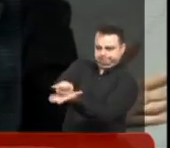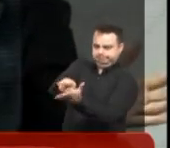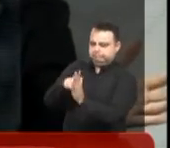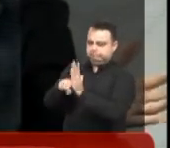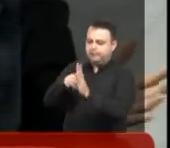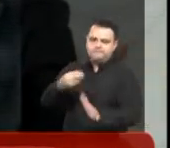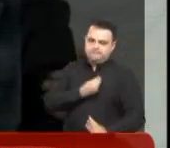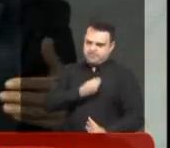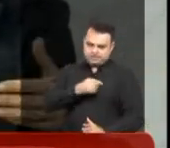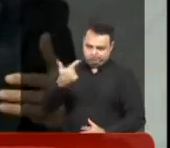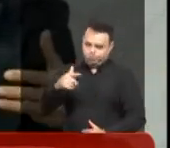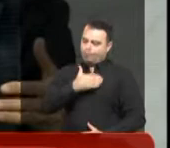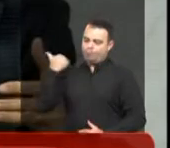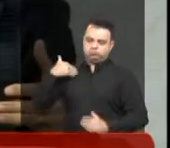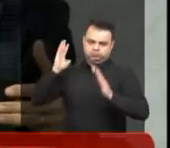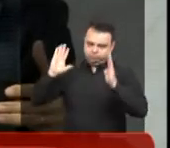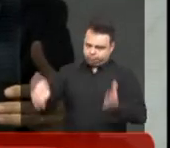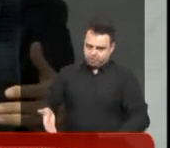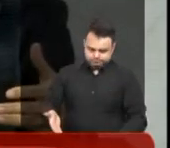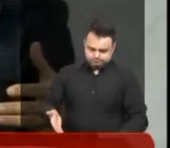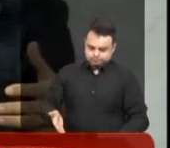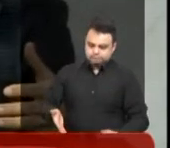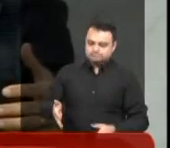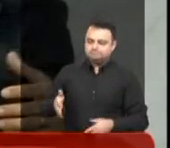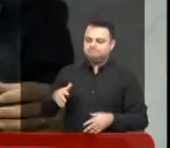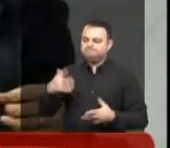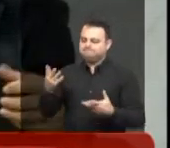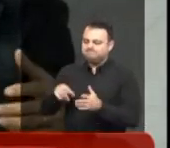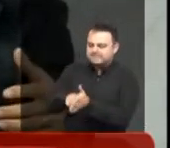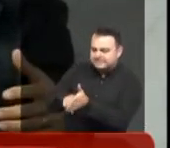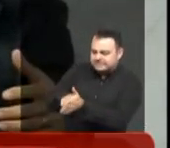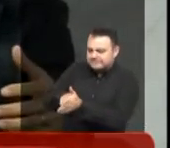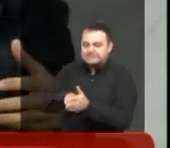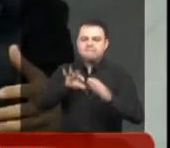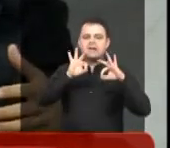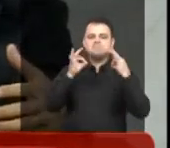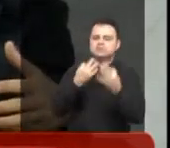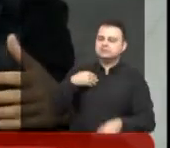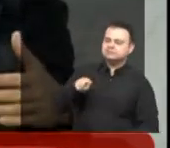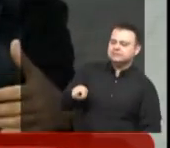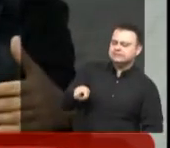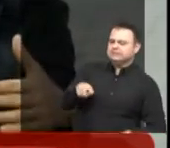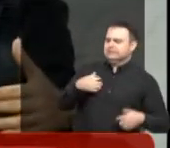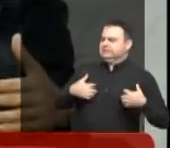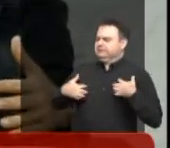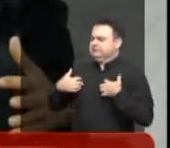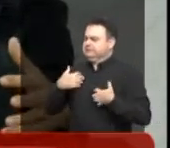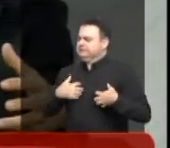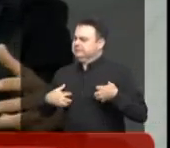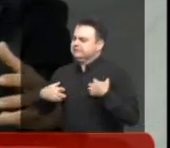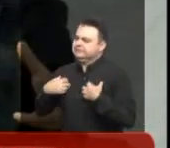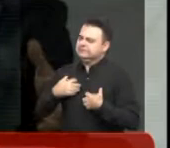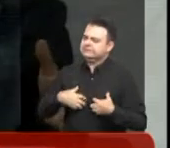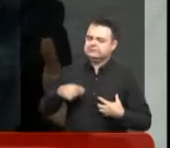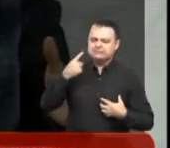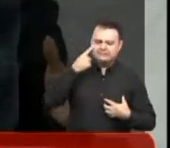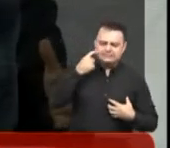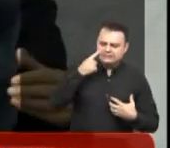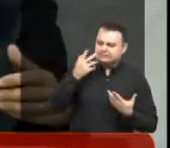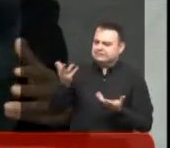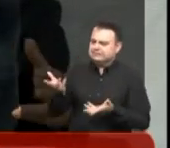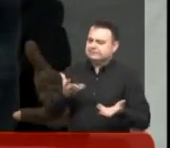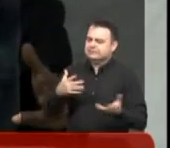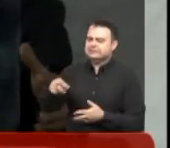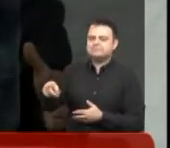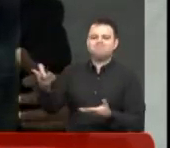corpo sem vida, mas a família fica incomodada quando vê aquele corpo sendo examinado em condições que não